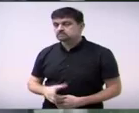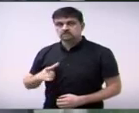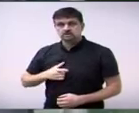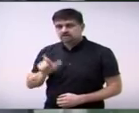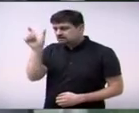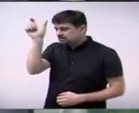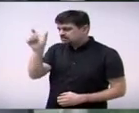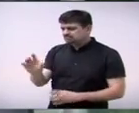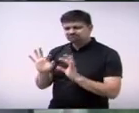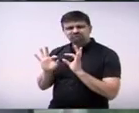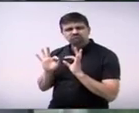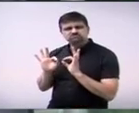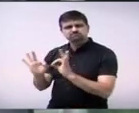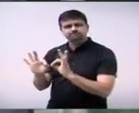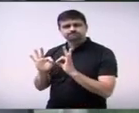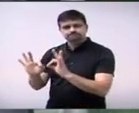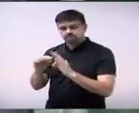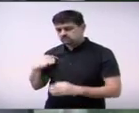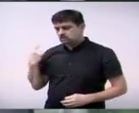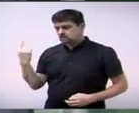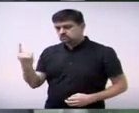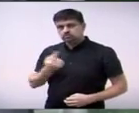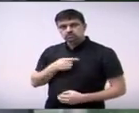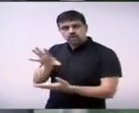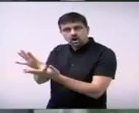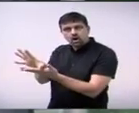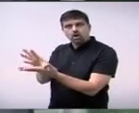exemplo para todos nós aqui.